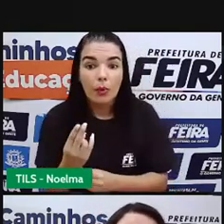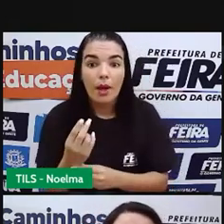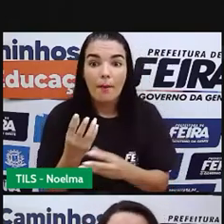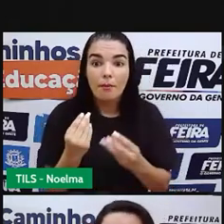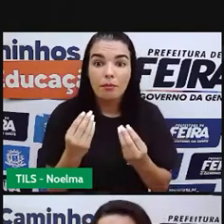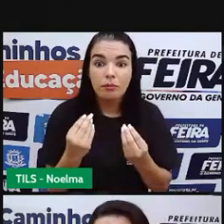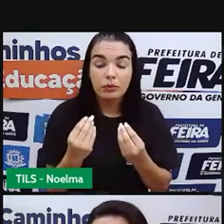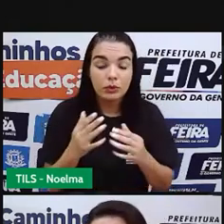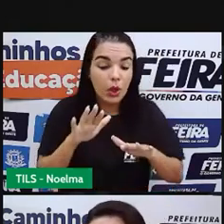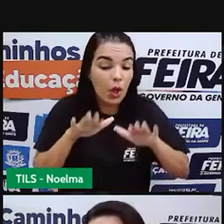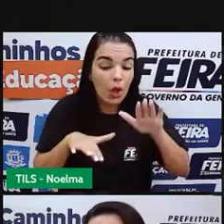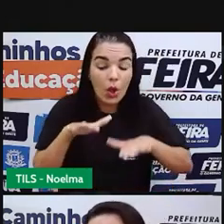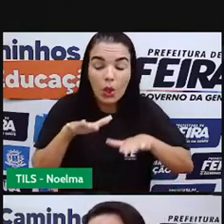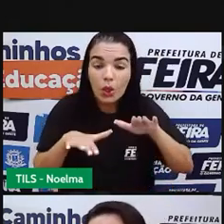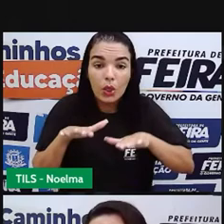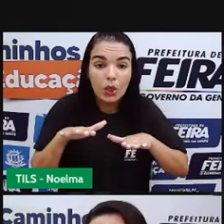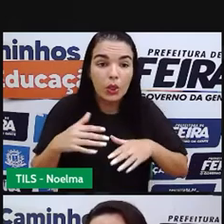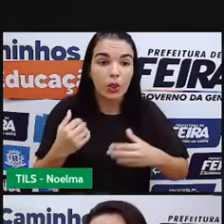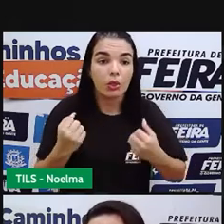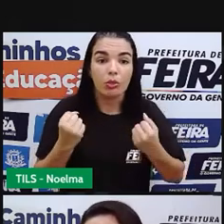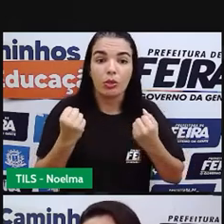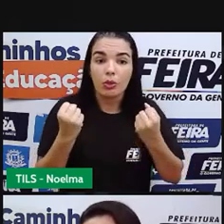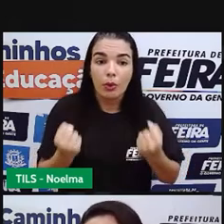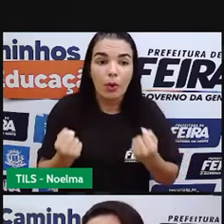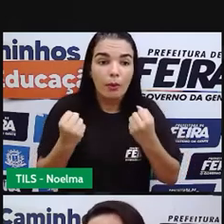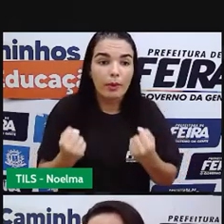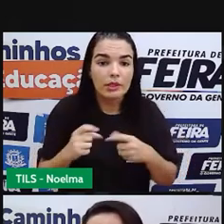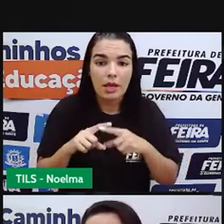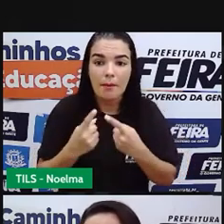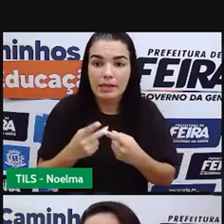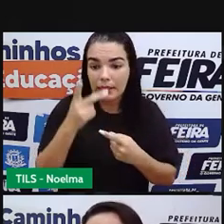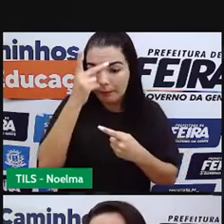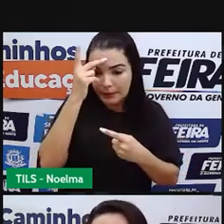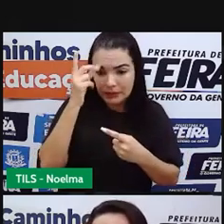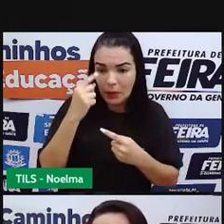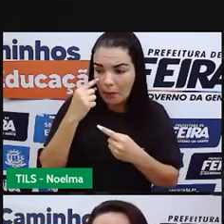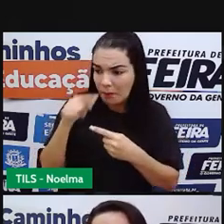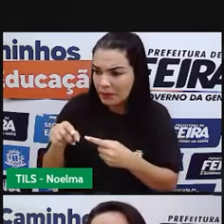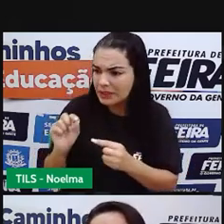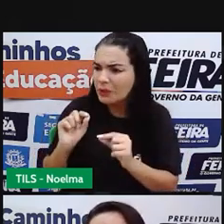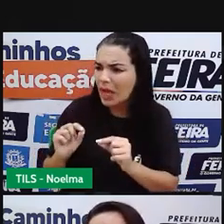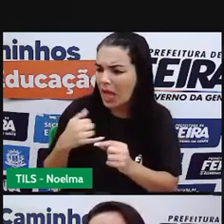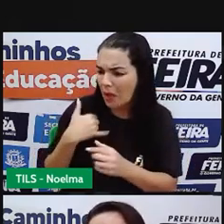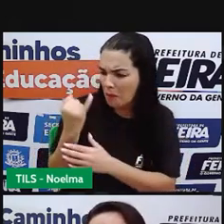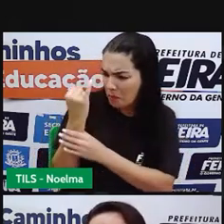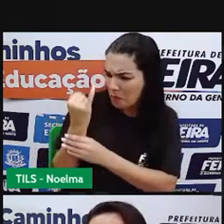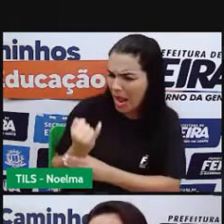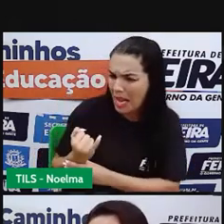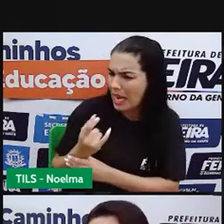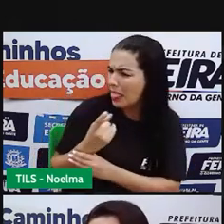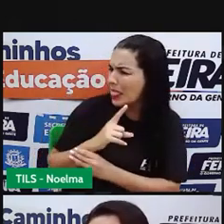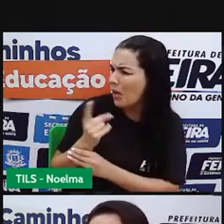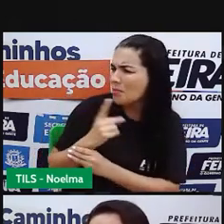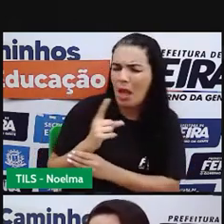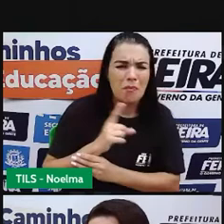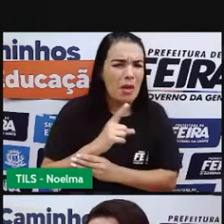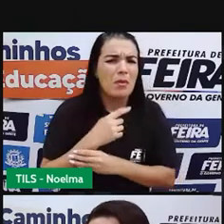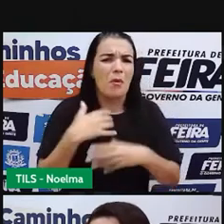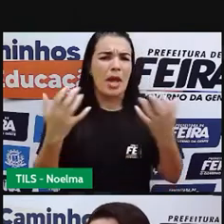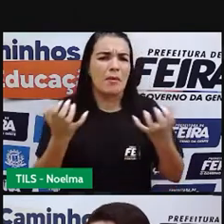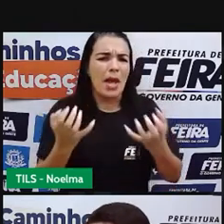com um peso normal, mas, na maioria das vezes, essa magreza é extrema porque, pelo fato de ela se achar